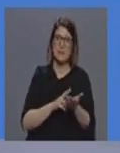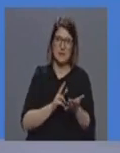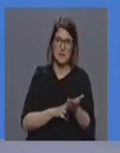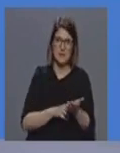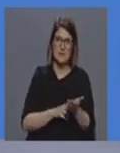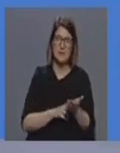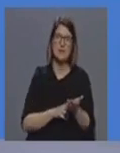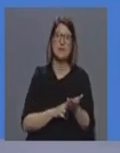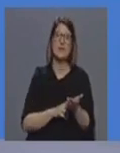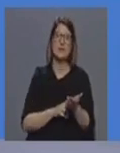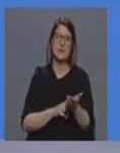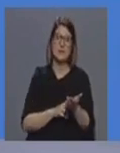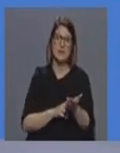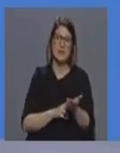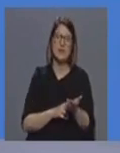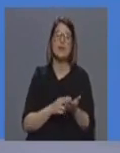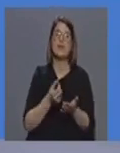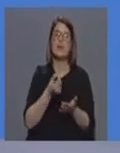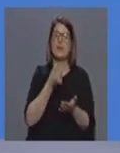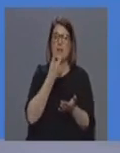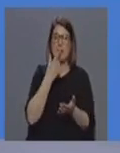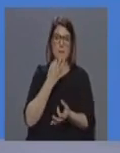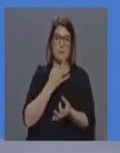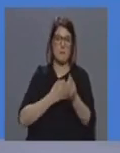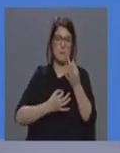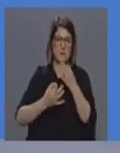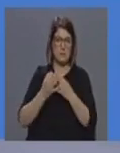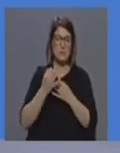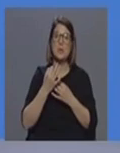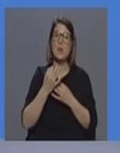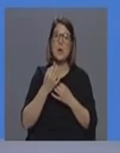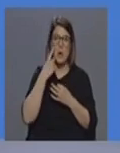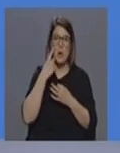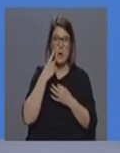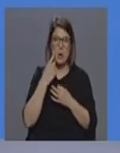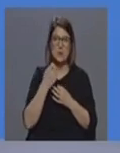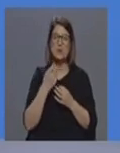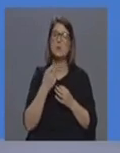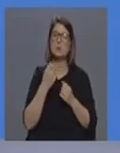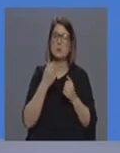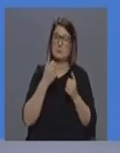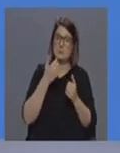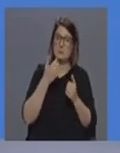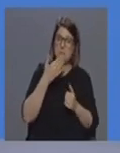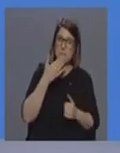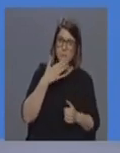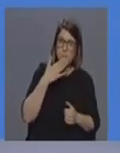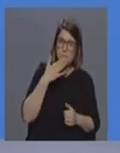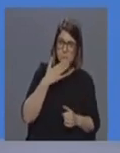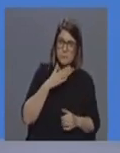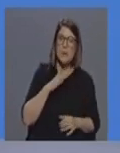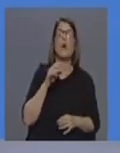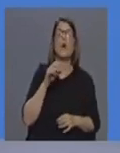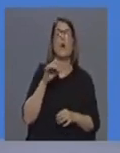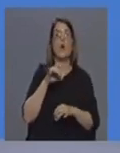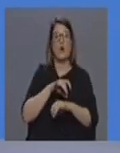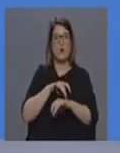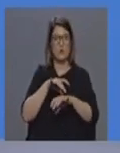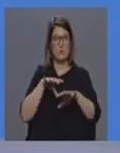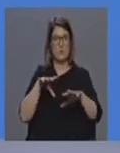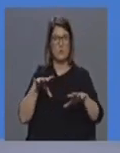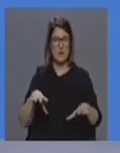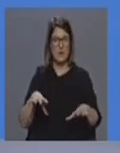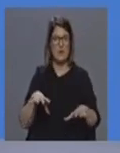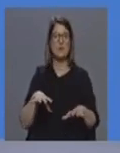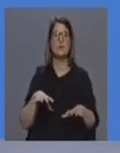de alguma terapêutica que tem demonstrado alguma eficácia e que os hospitais estão a